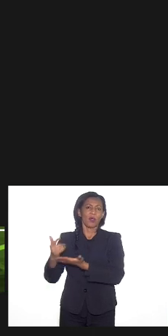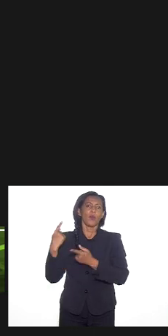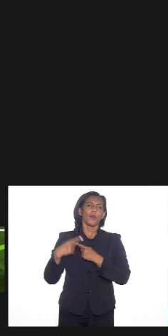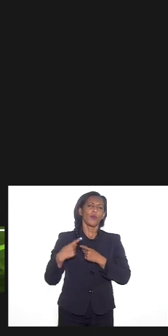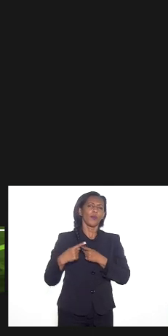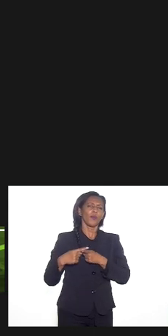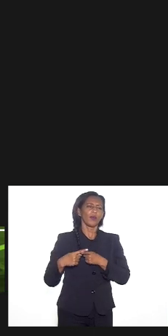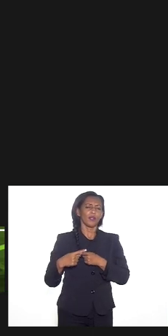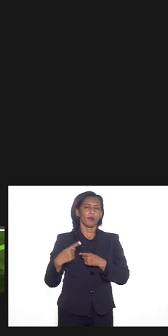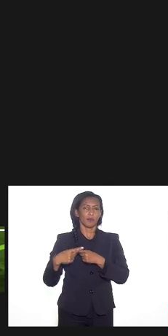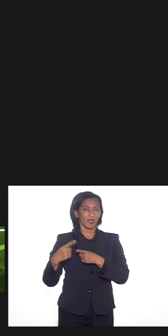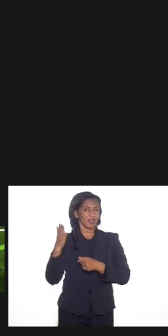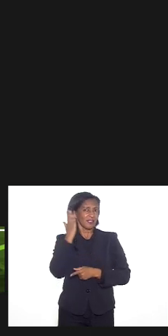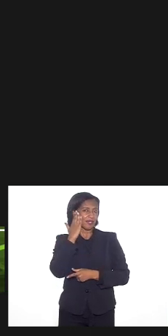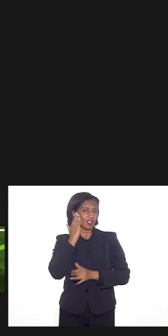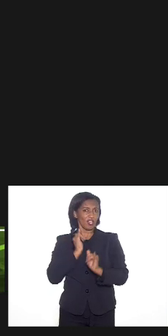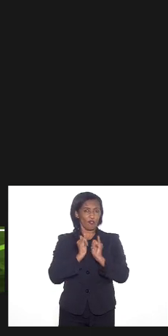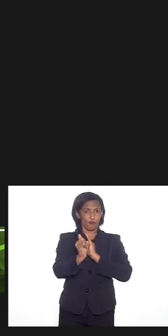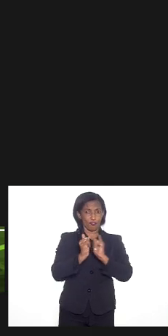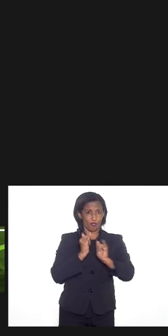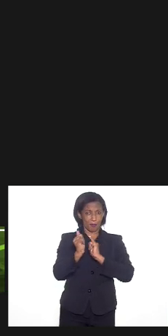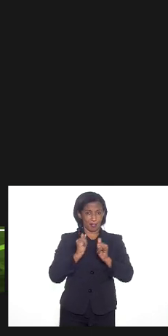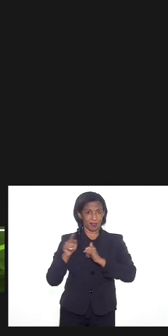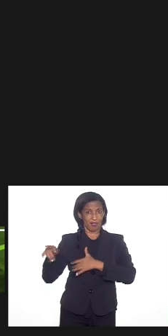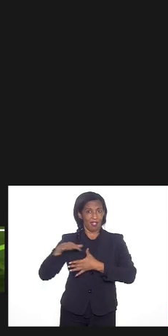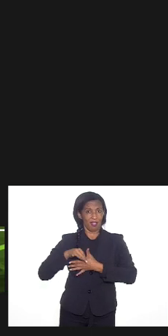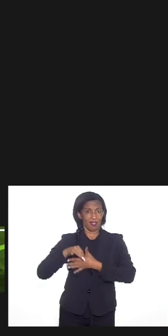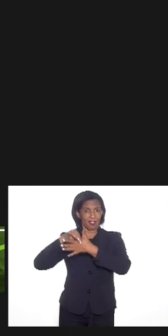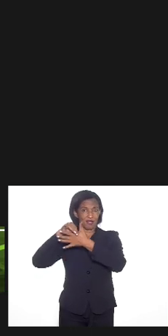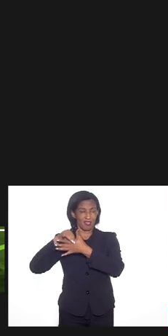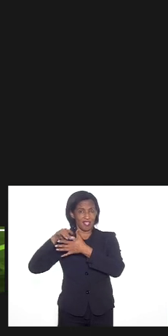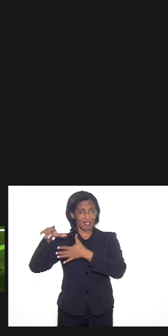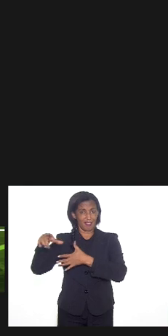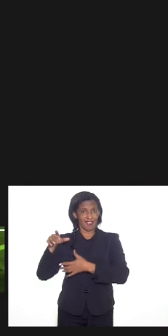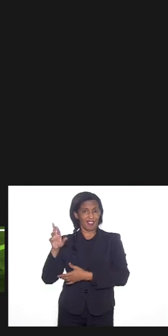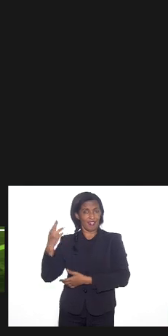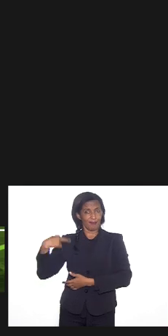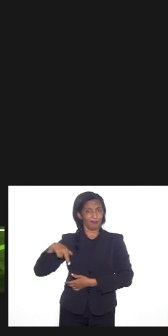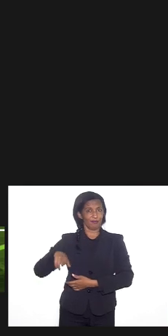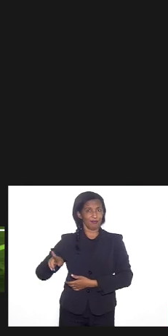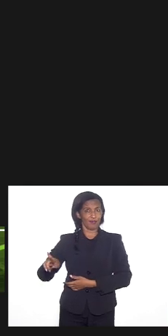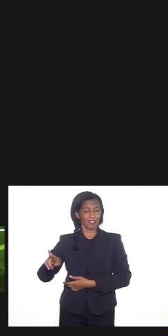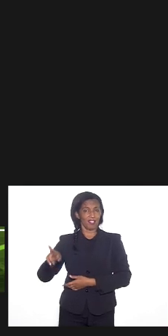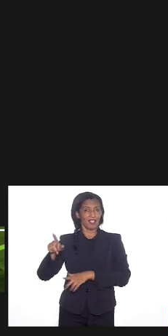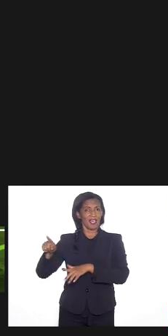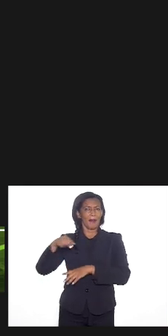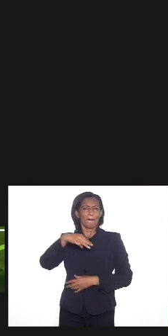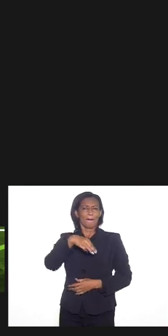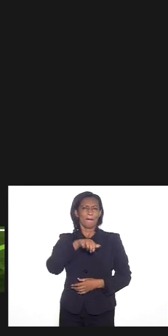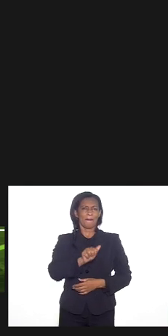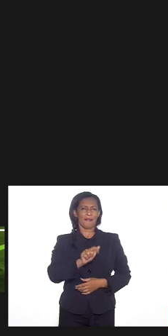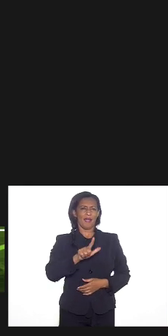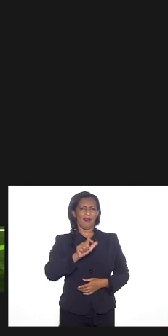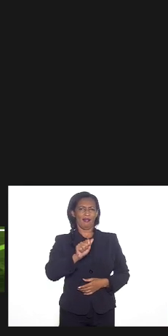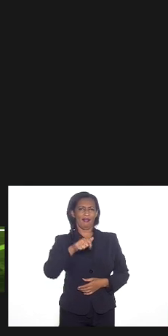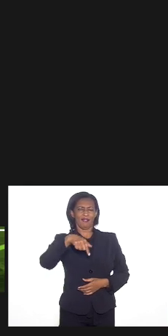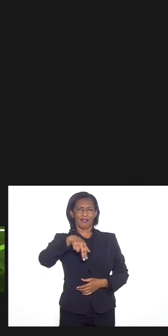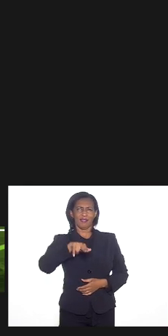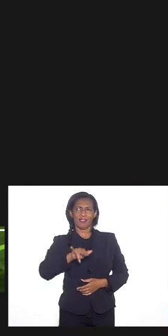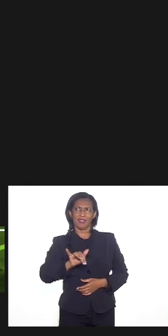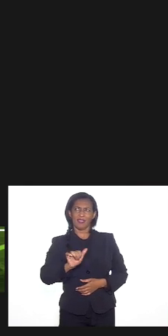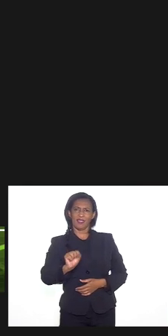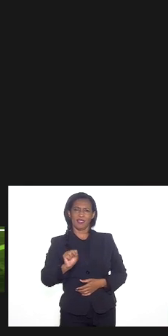sabíamos tínhamos a informação de que quem estiver à frente daquela unificação havia sido o Álvaro Malakia em Santa Rosa que é o